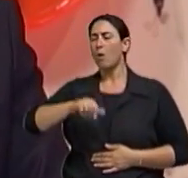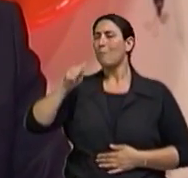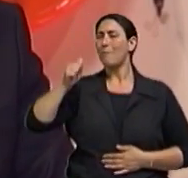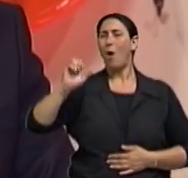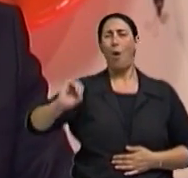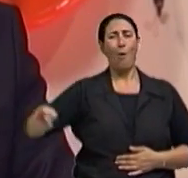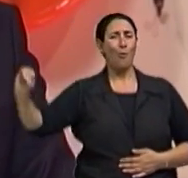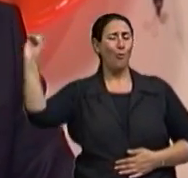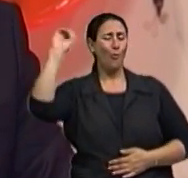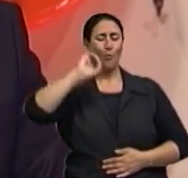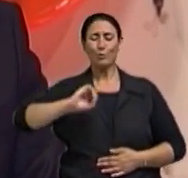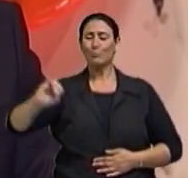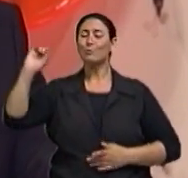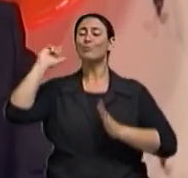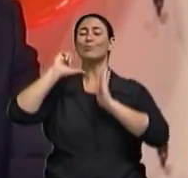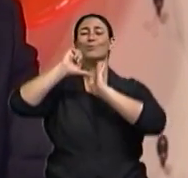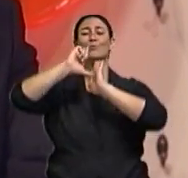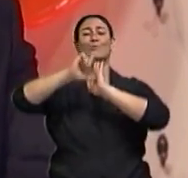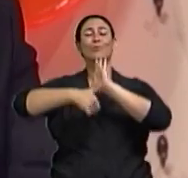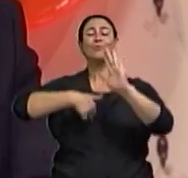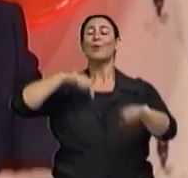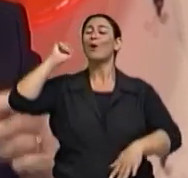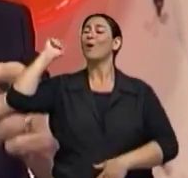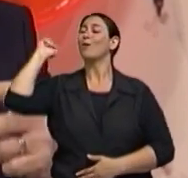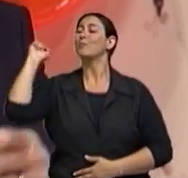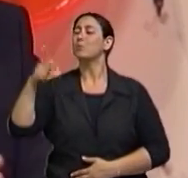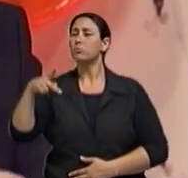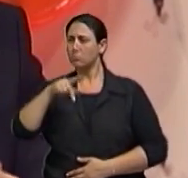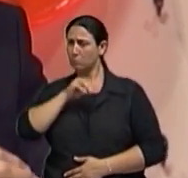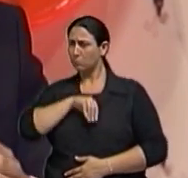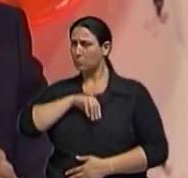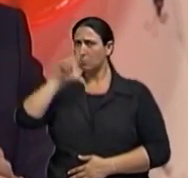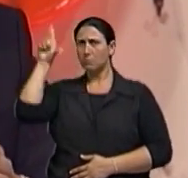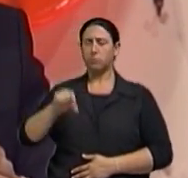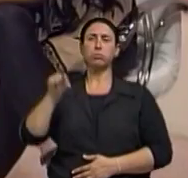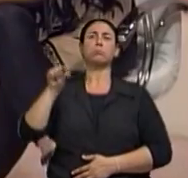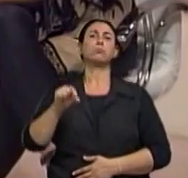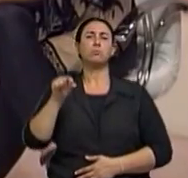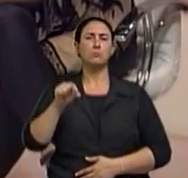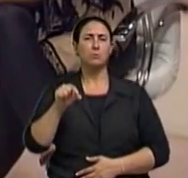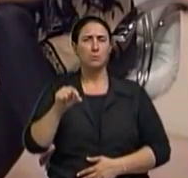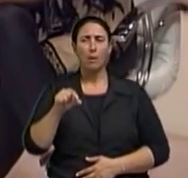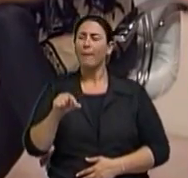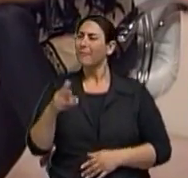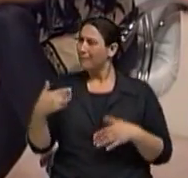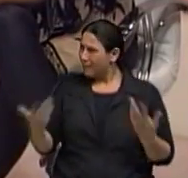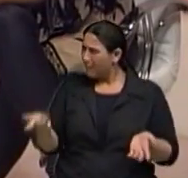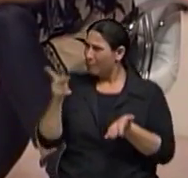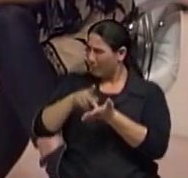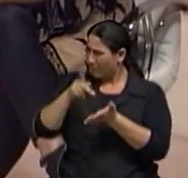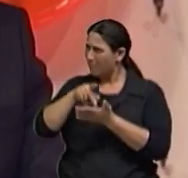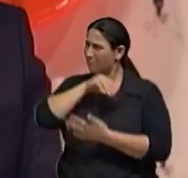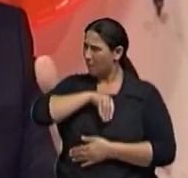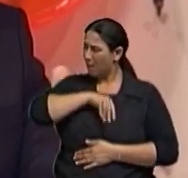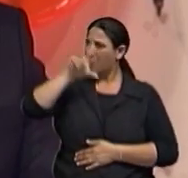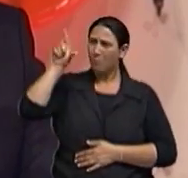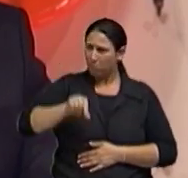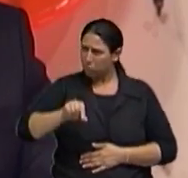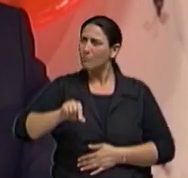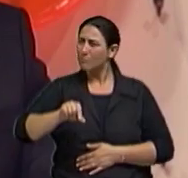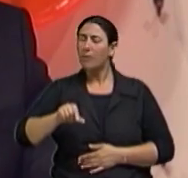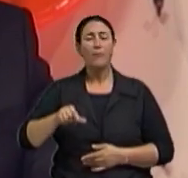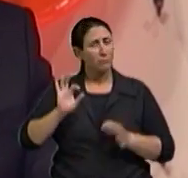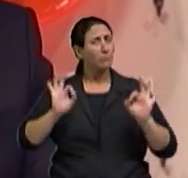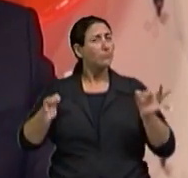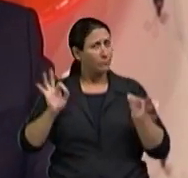depender da Previdência Pública. Ou seja, dá uma baixa significativa de mês para o outro. É o abismo. Isso a gente